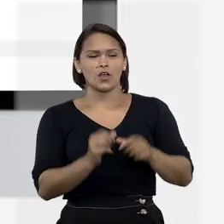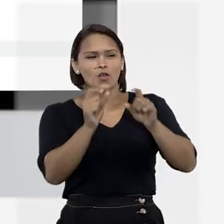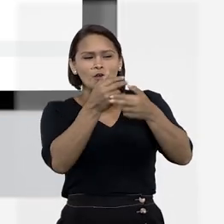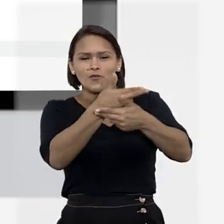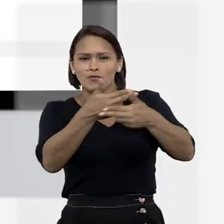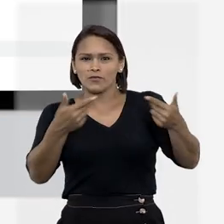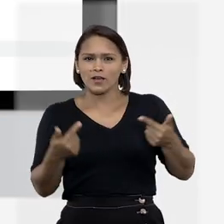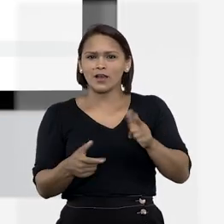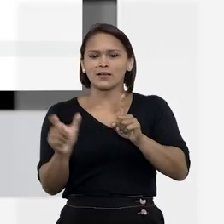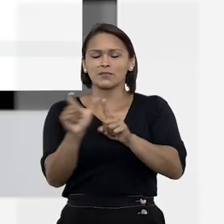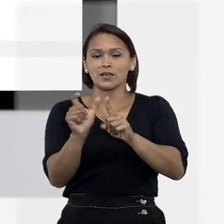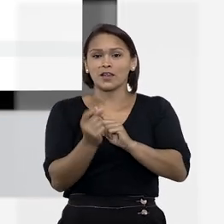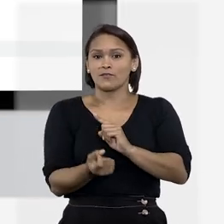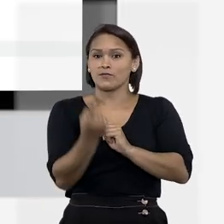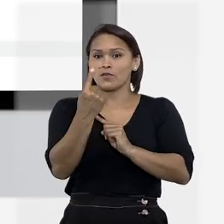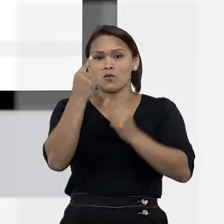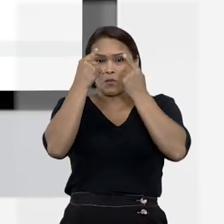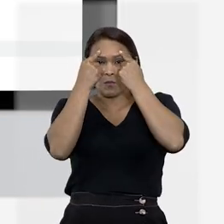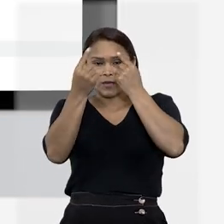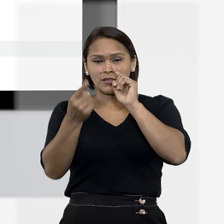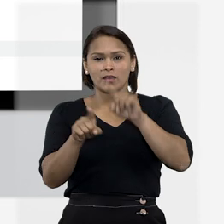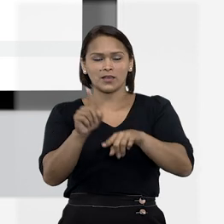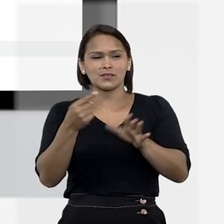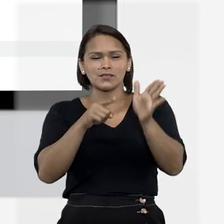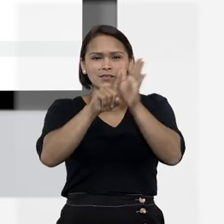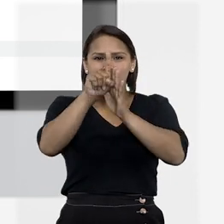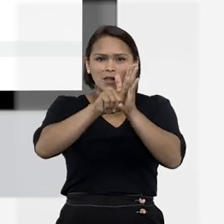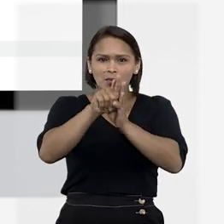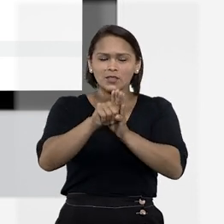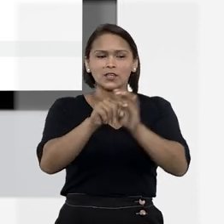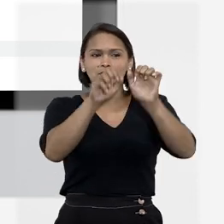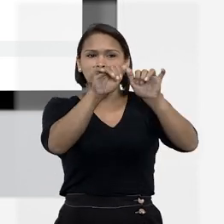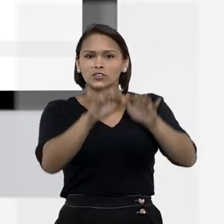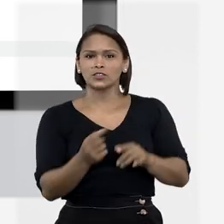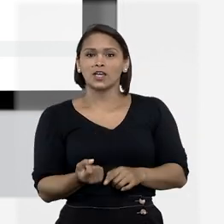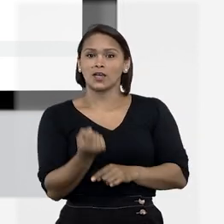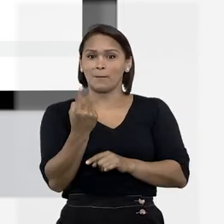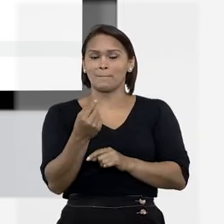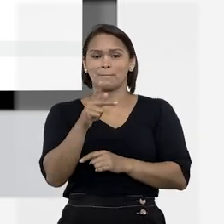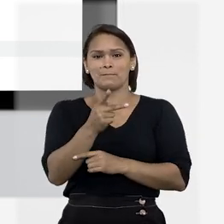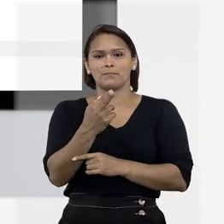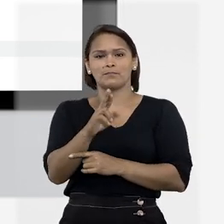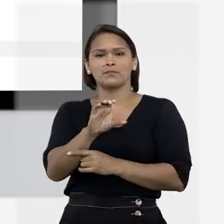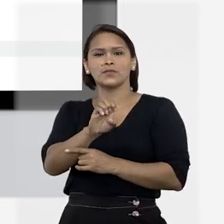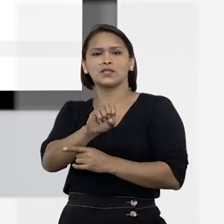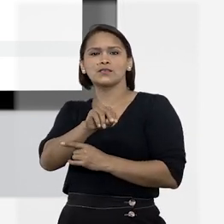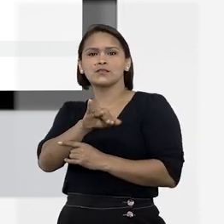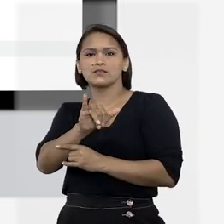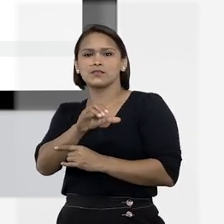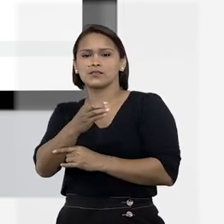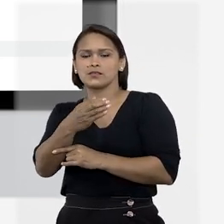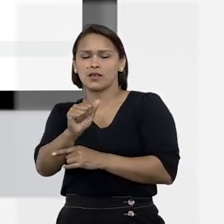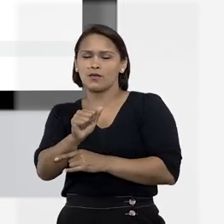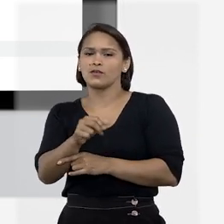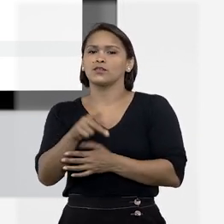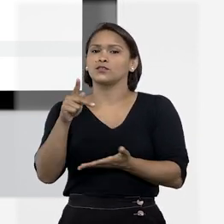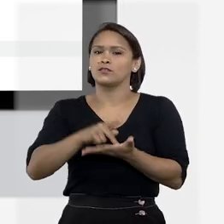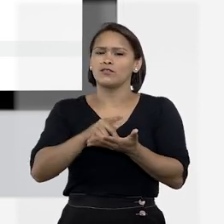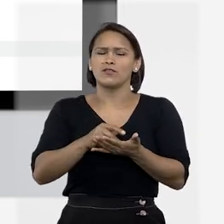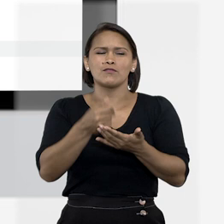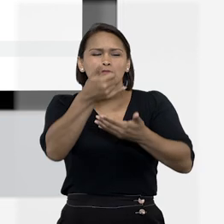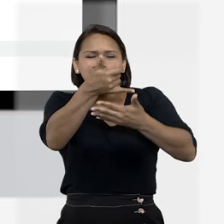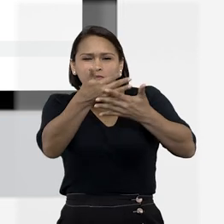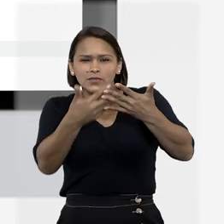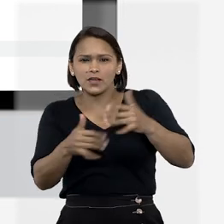palavras para transmitir uma mesma ideia, se eu, pesquisador, digitar apenas prescrição, certamente eu vou perder